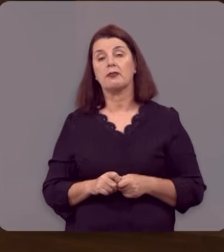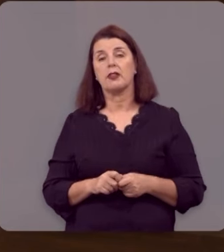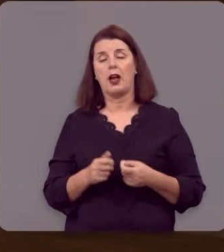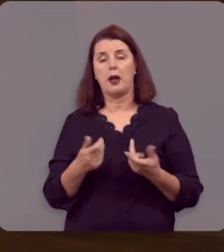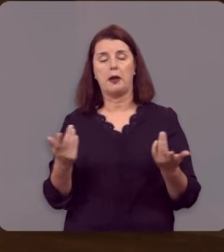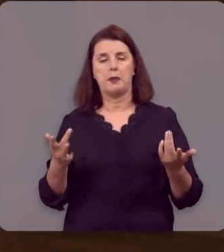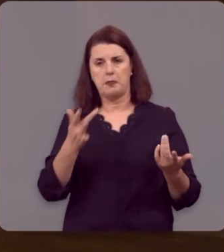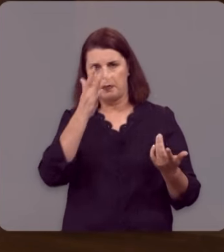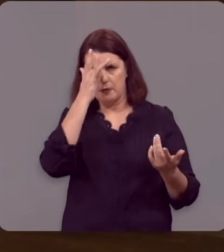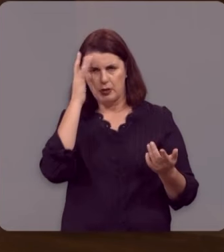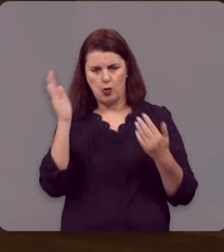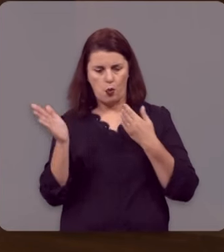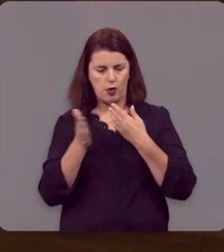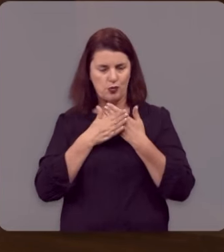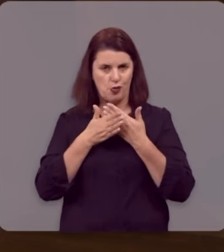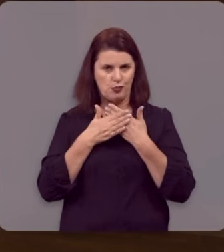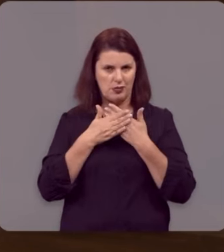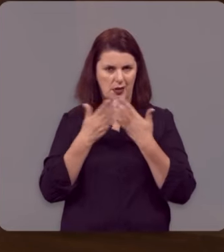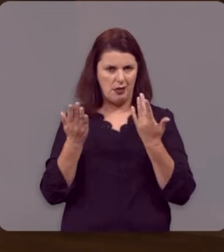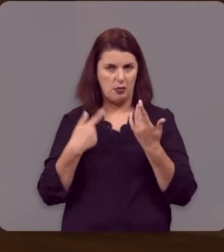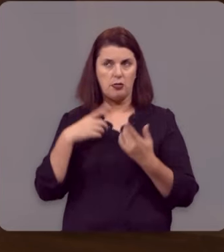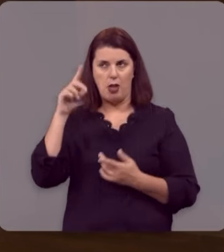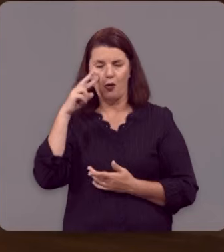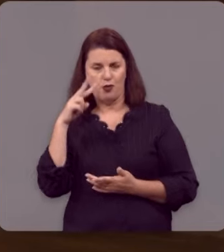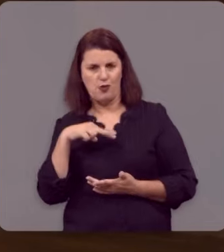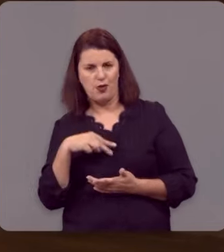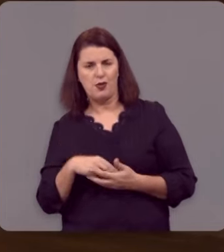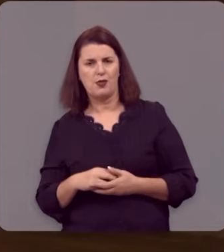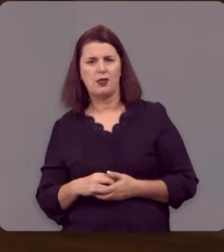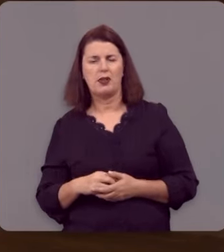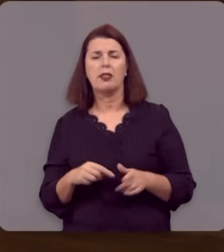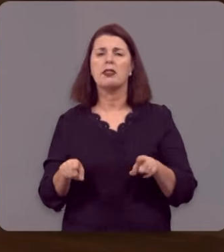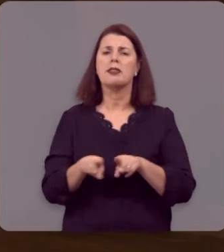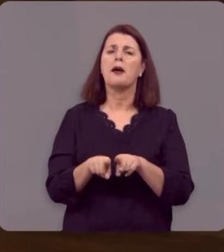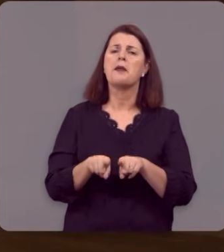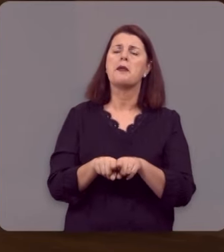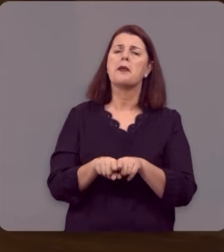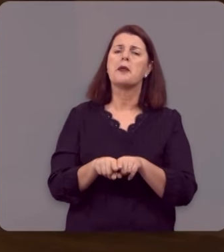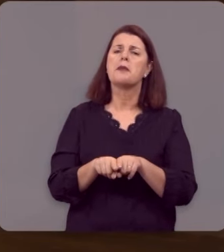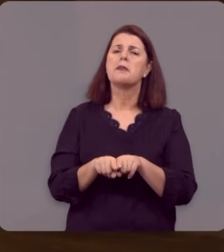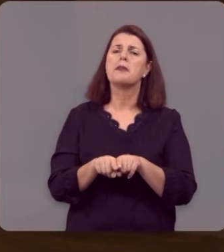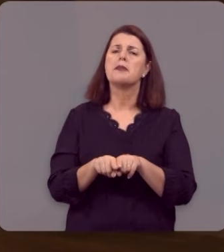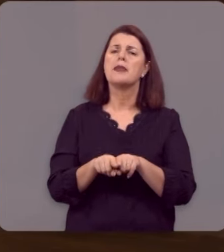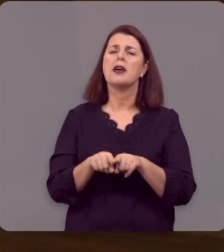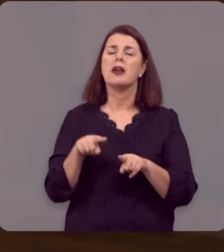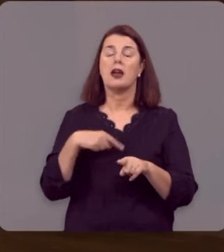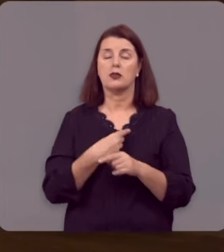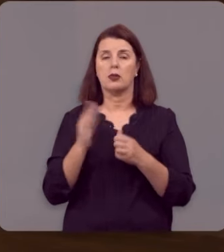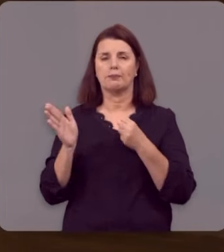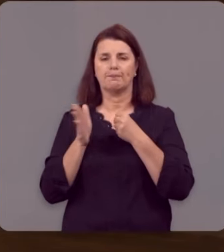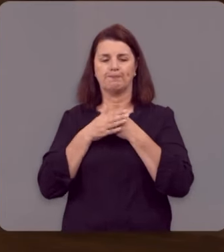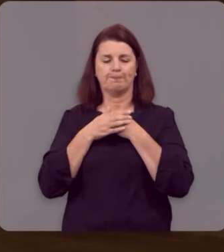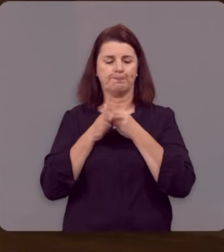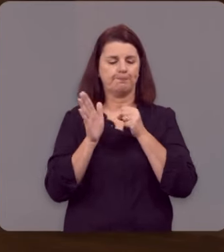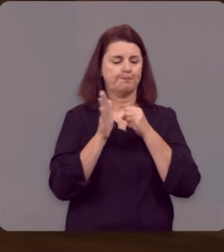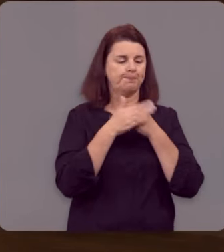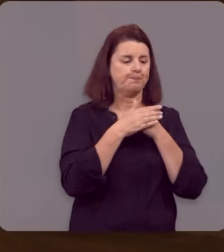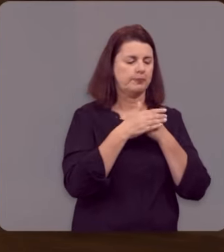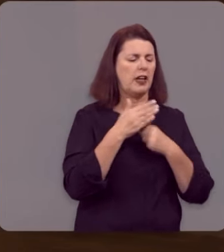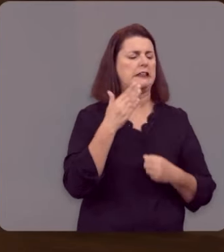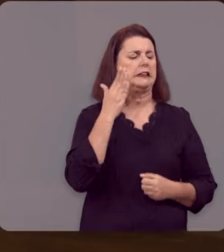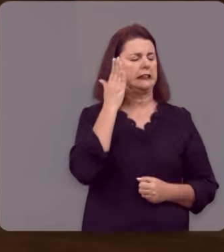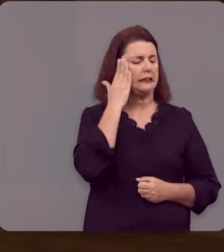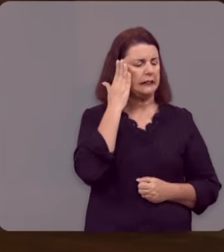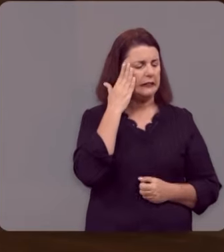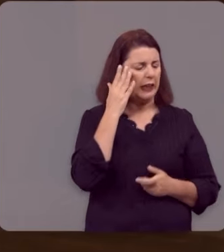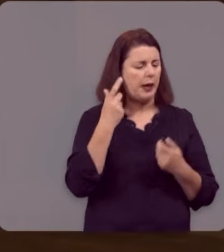as pessoas não viram, Deus viu. Vamos dar conta no dia do juízo pelas nossas omissões. Se você